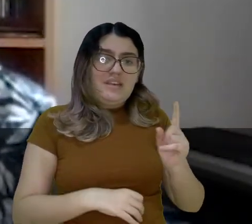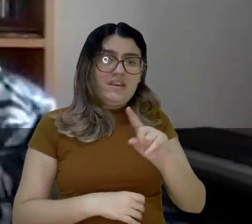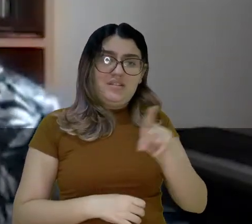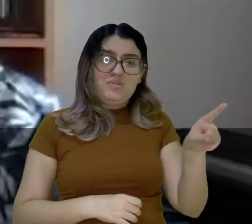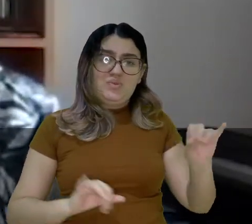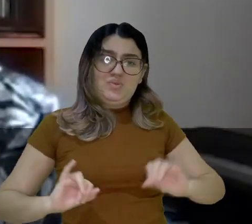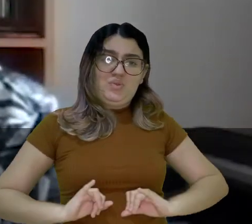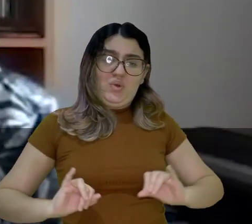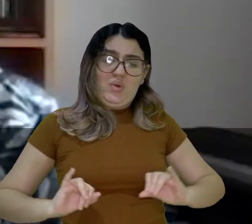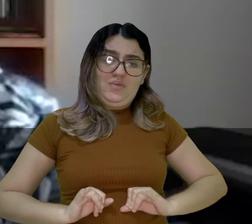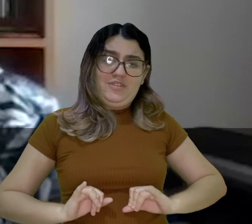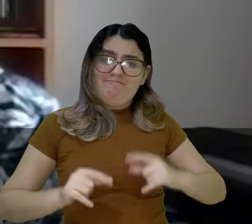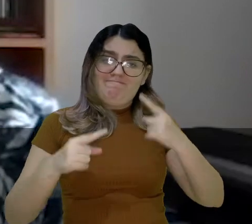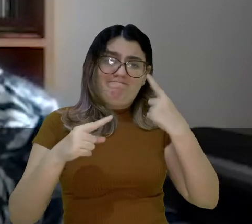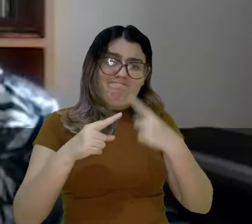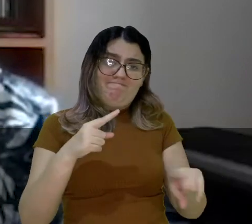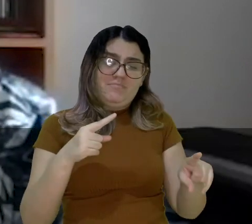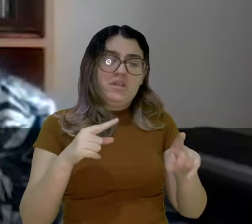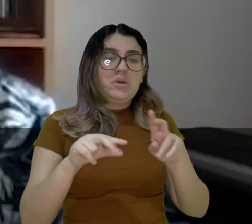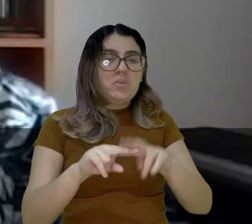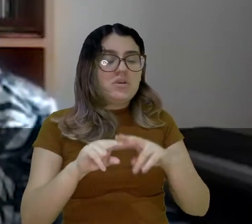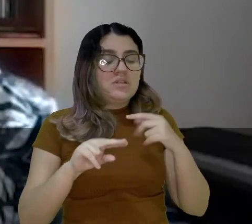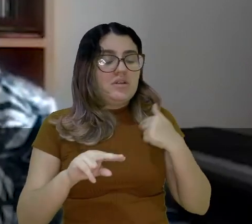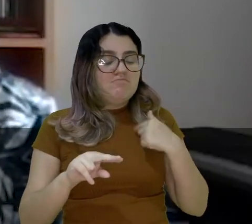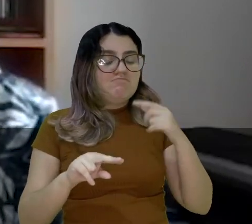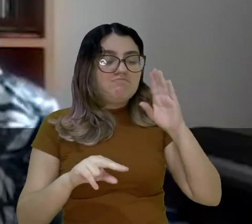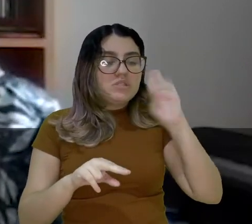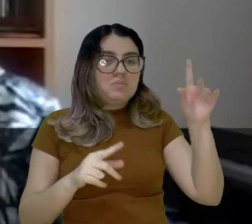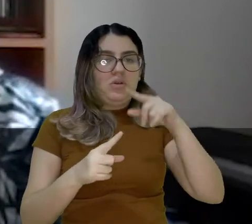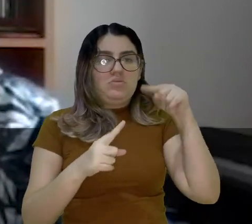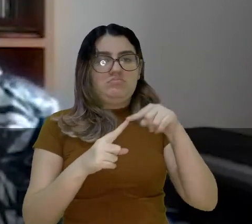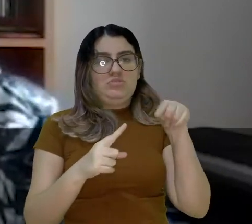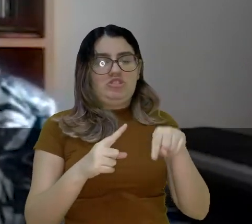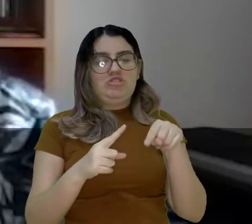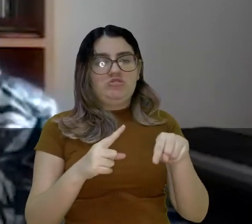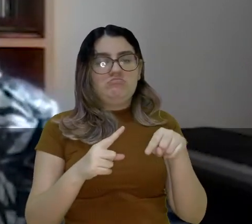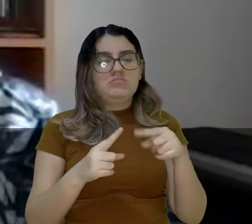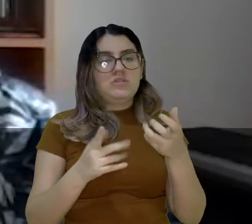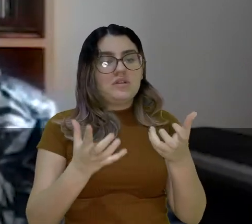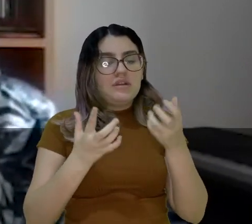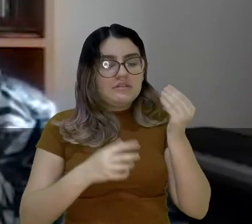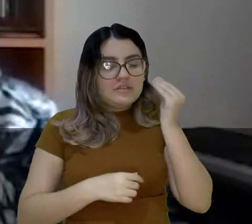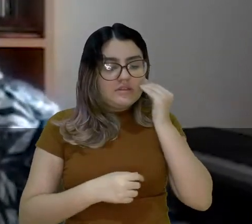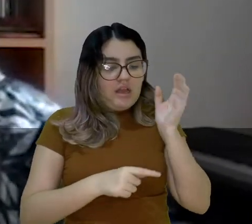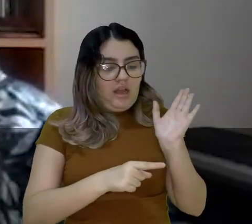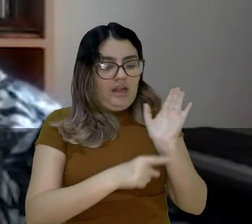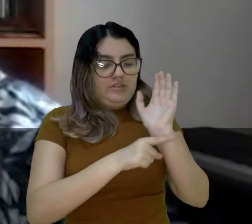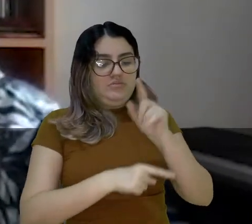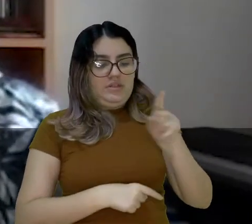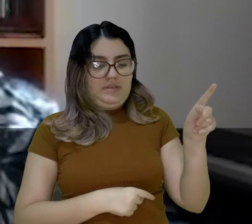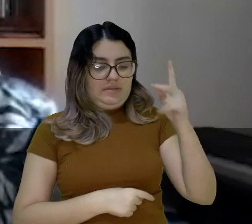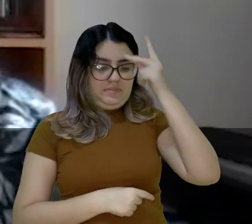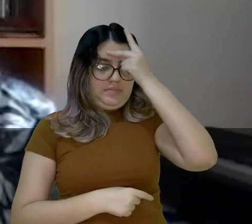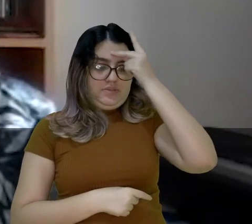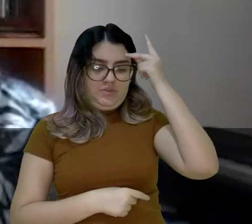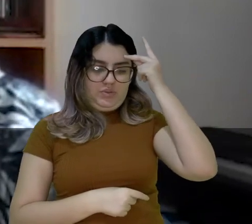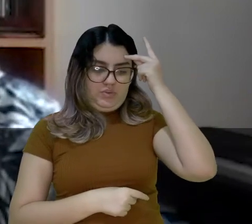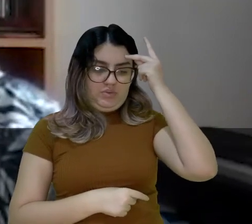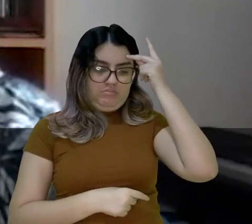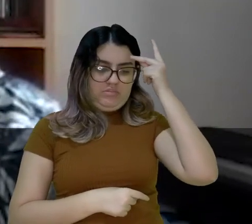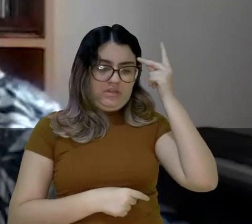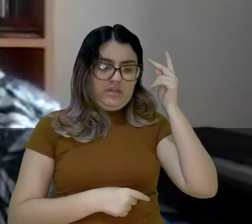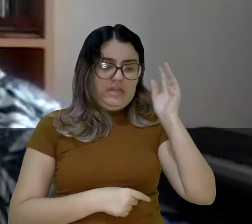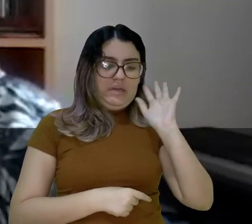necessário, não é justo que elas sofram. Então, minha principal motivação foi essa, tentar ajudar as